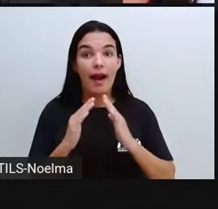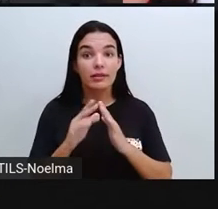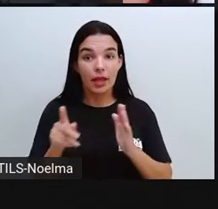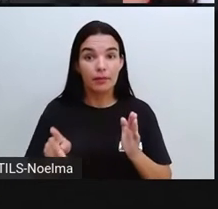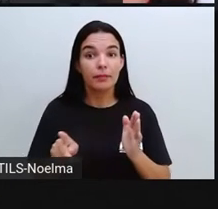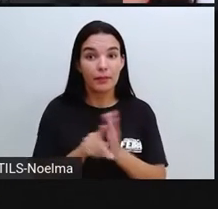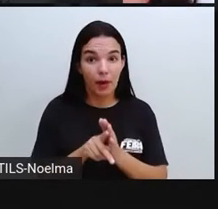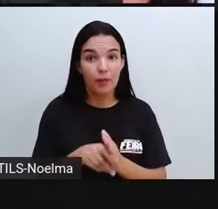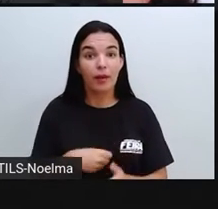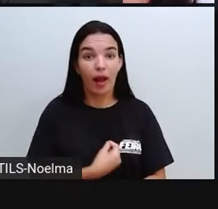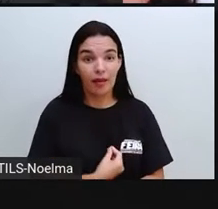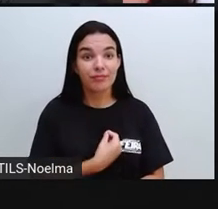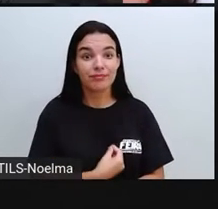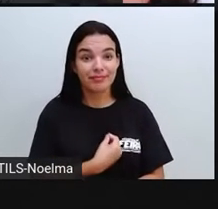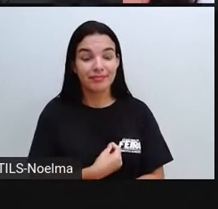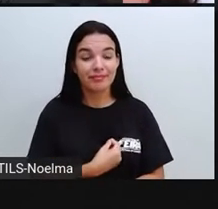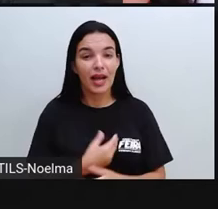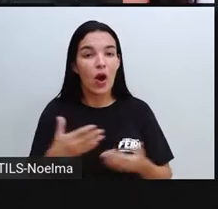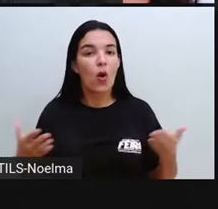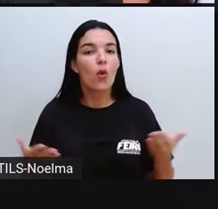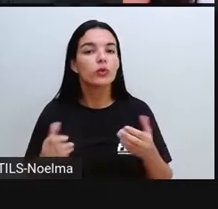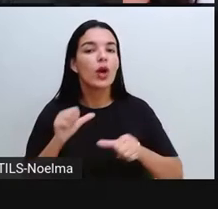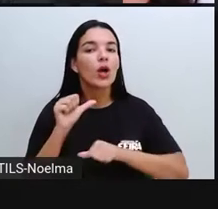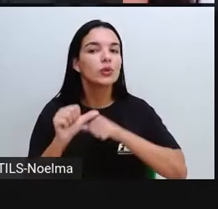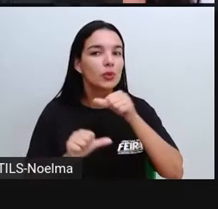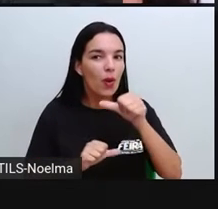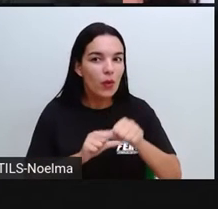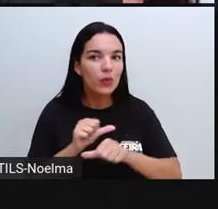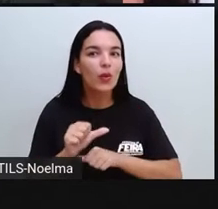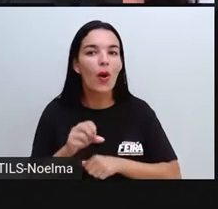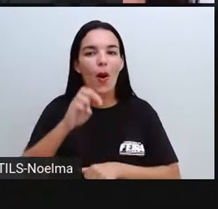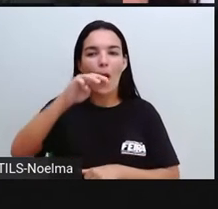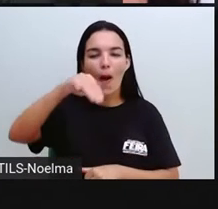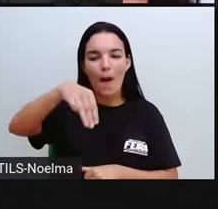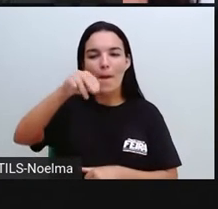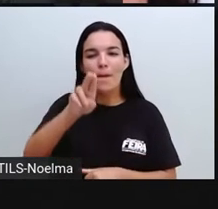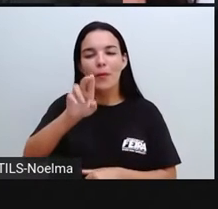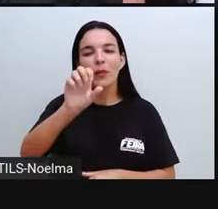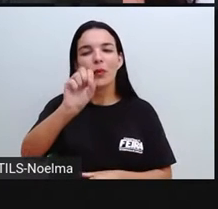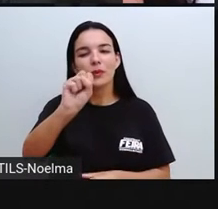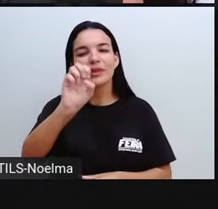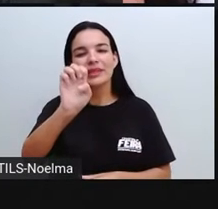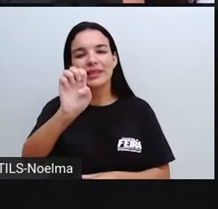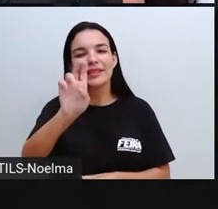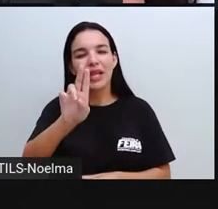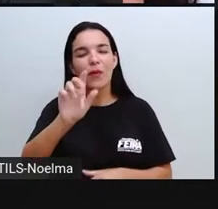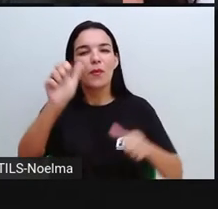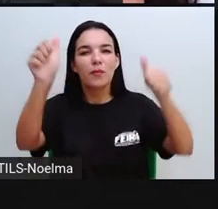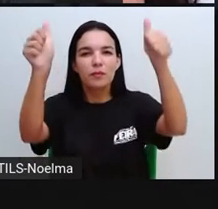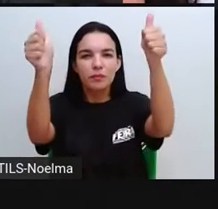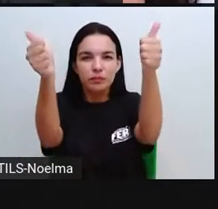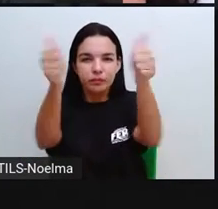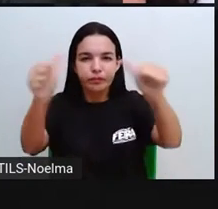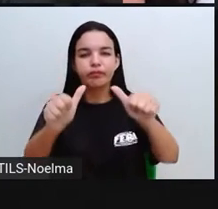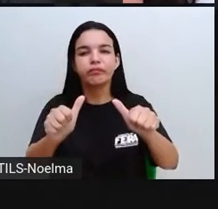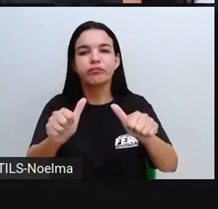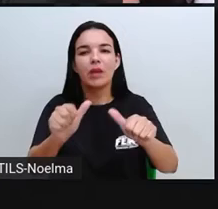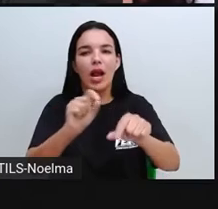parte da vida dele, que hoje se tornou aí um museu, né? Casa Museu. Lá é onde